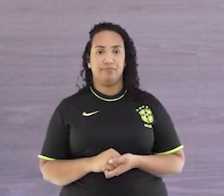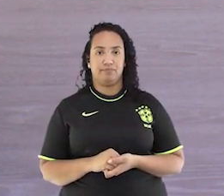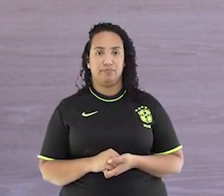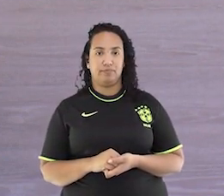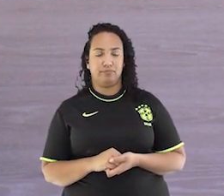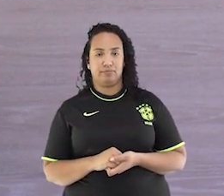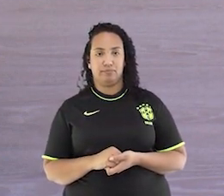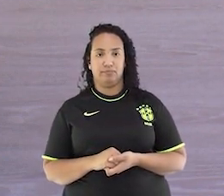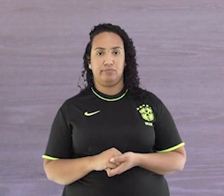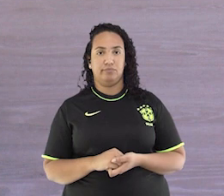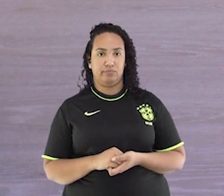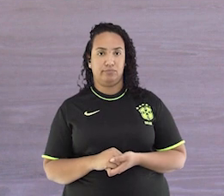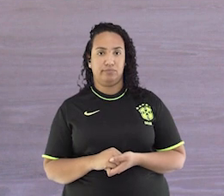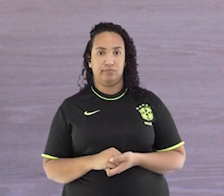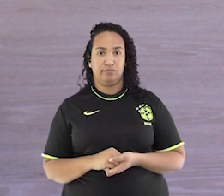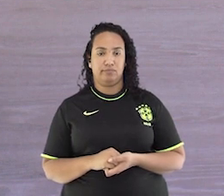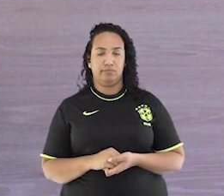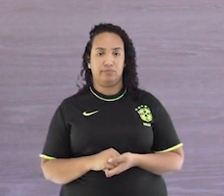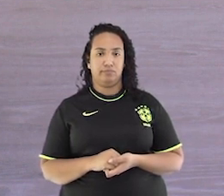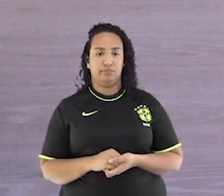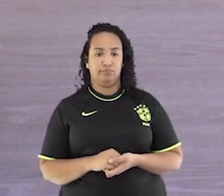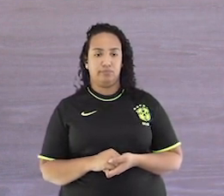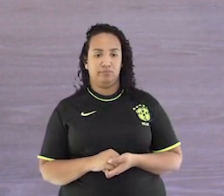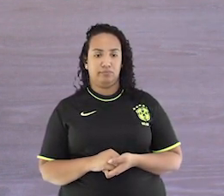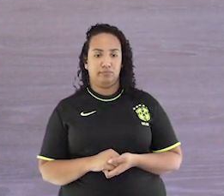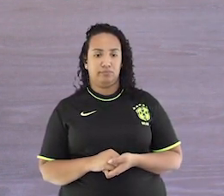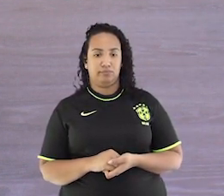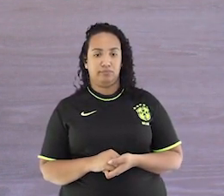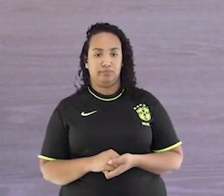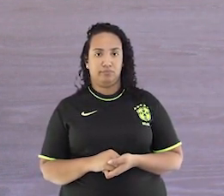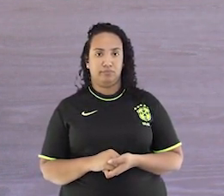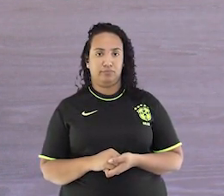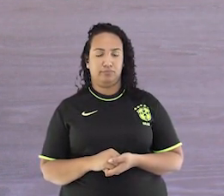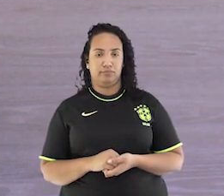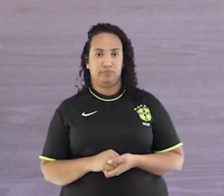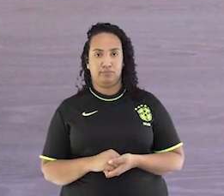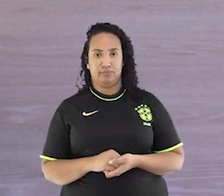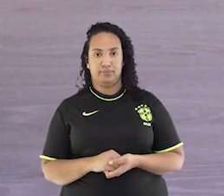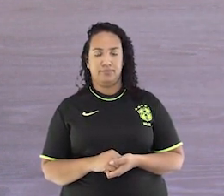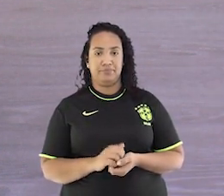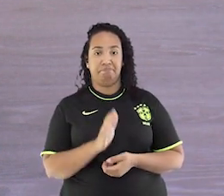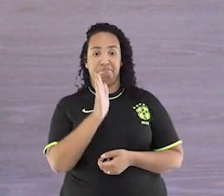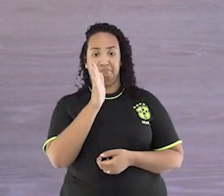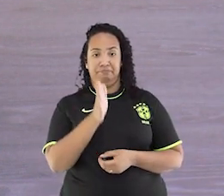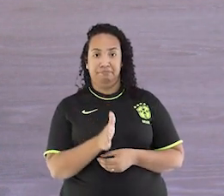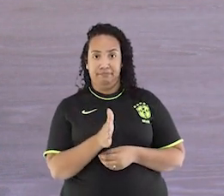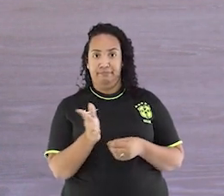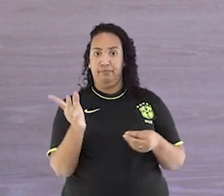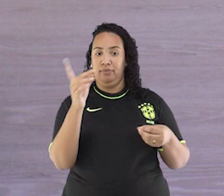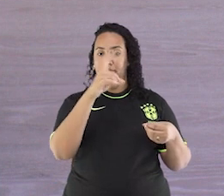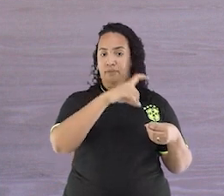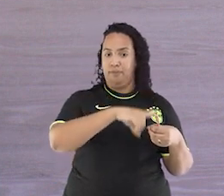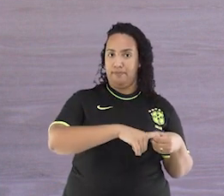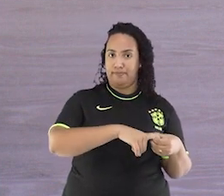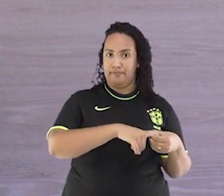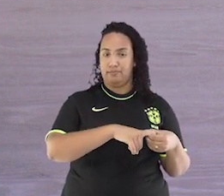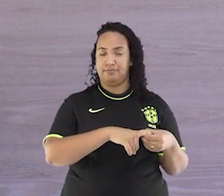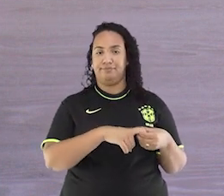Meio. Volto. Boa! Meio. Volto.